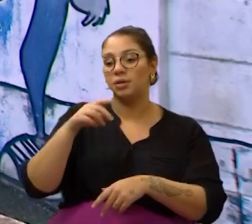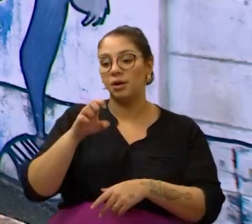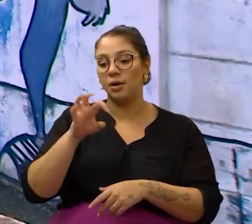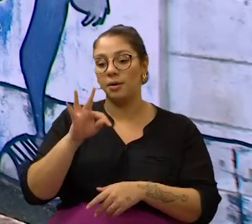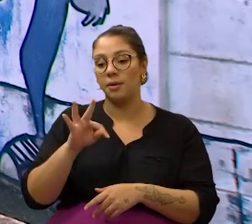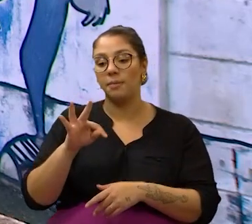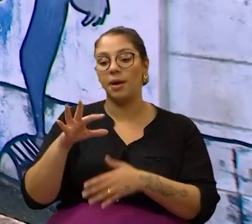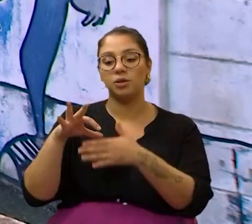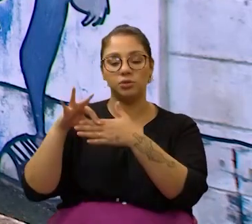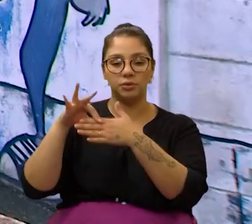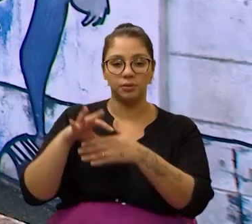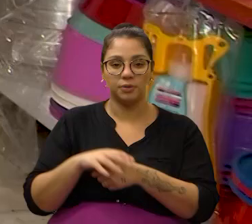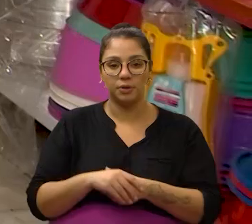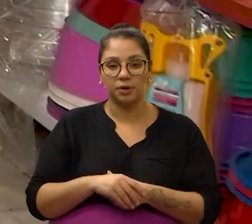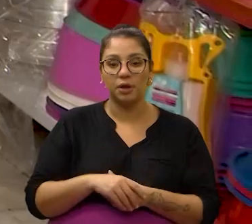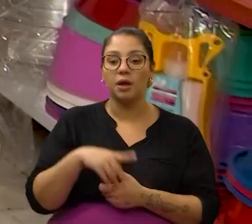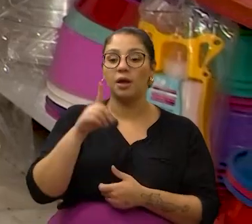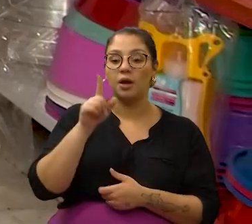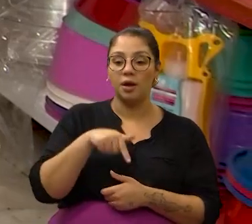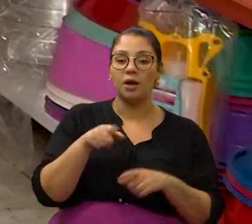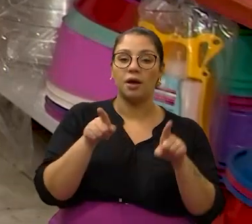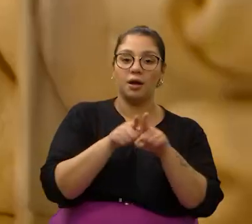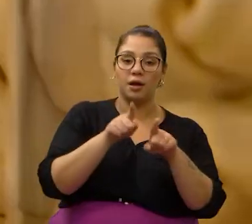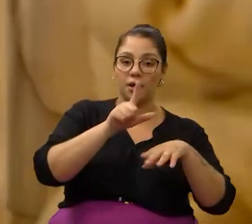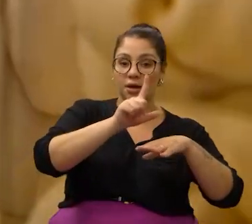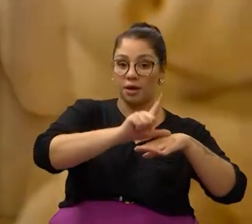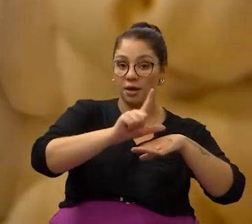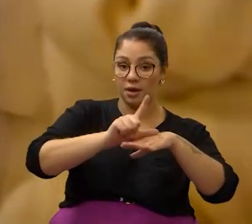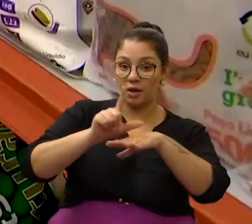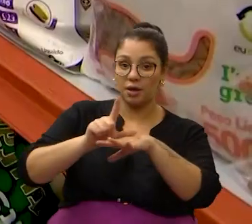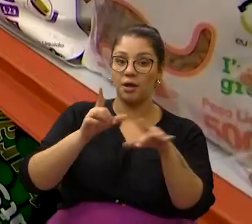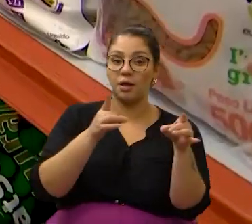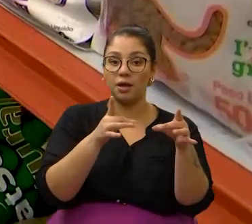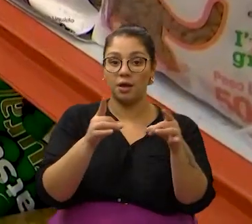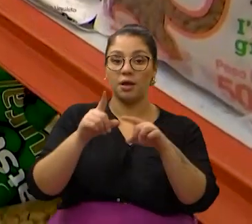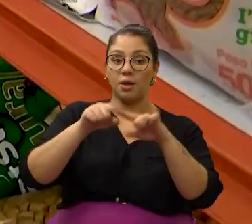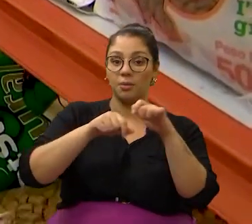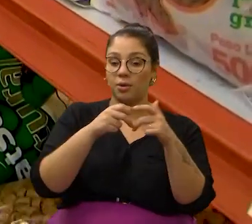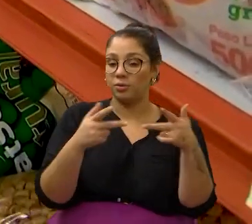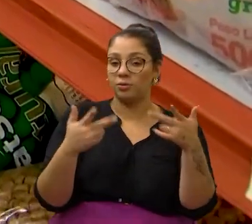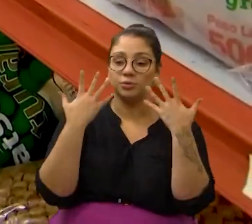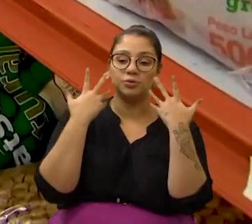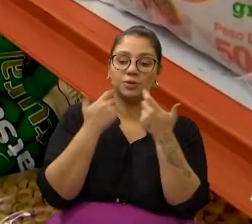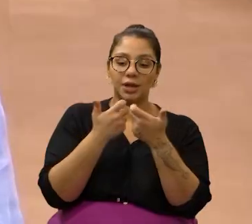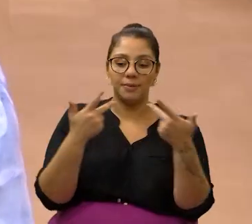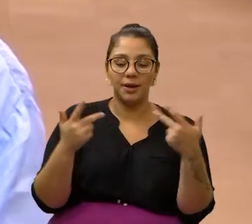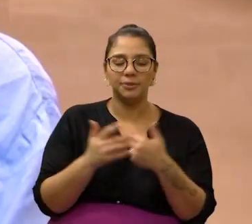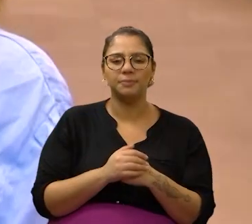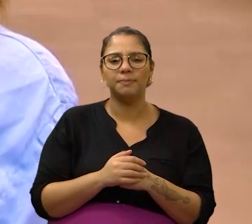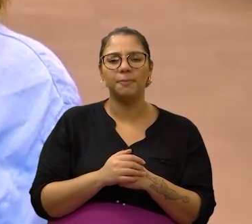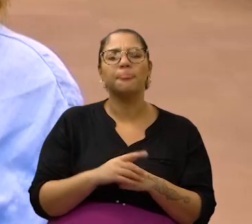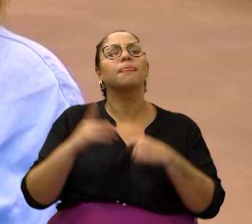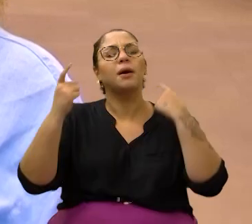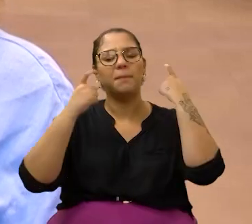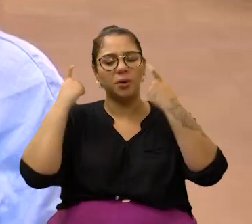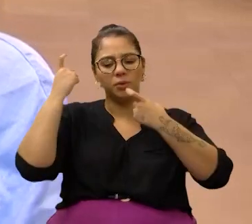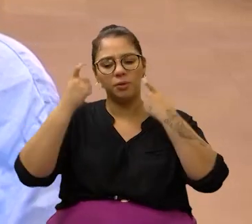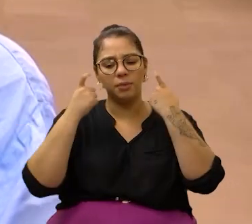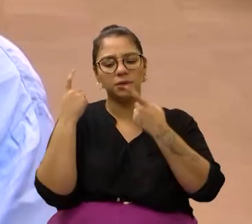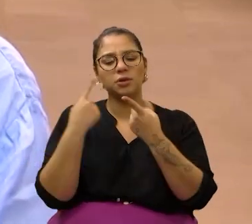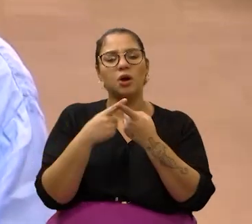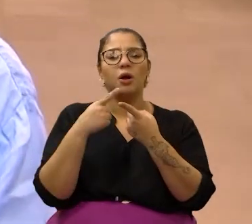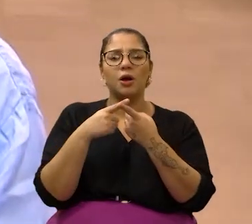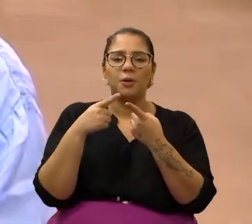às autoridades. Isso inclui clínicas, pet shops e lojas de produtos animais. A preocupação é porque